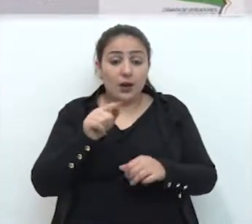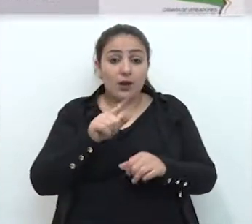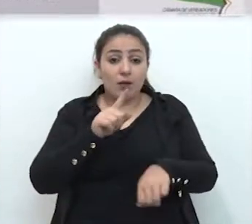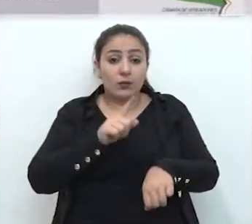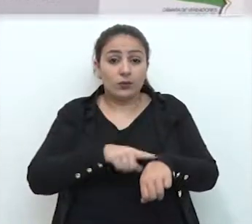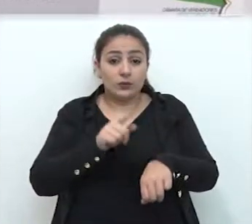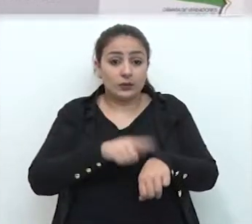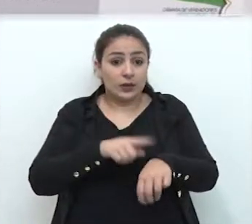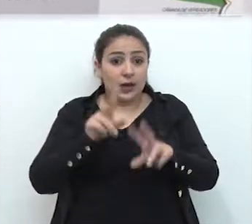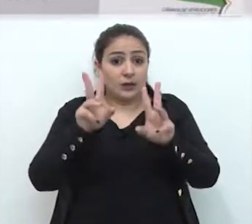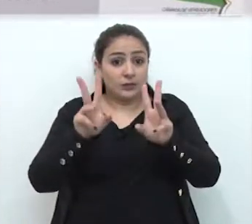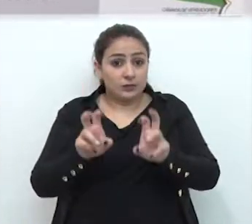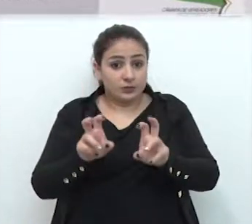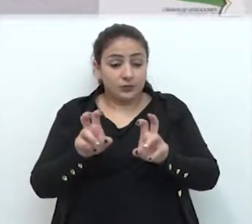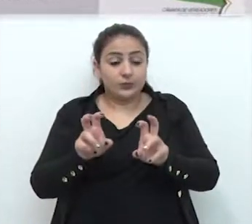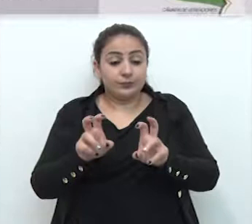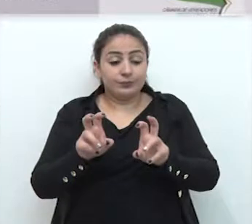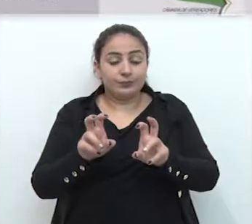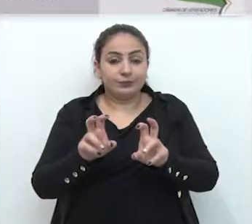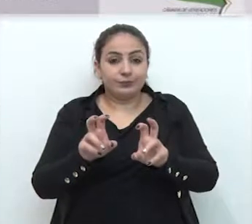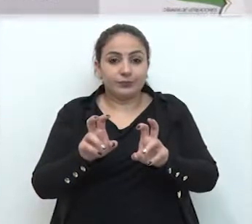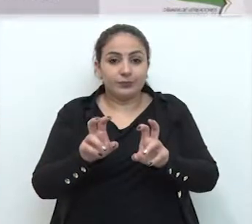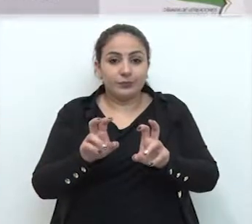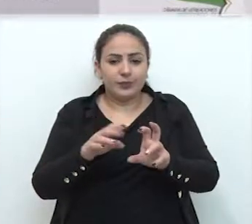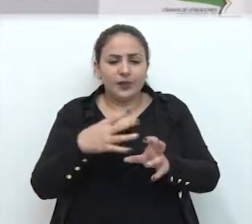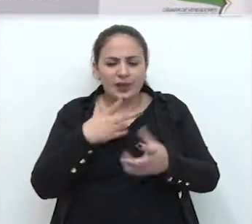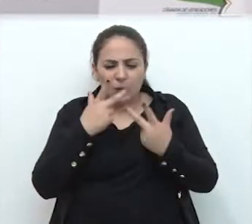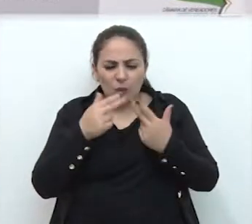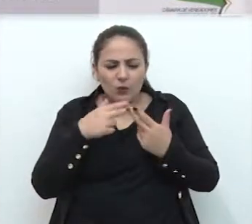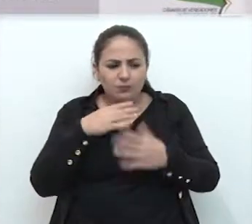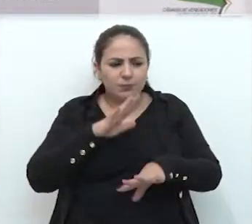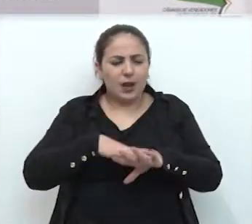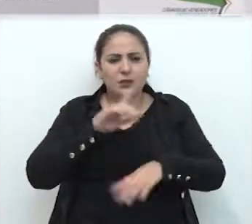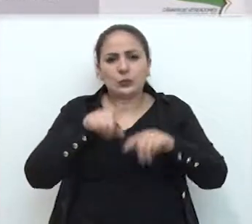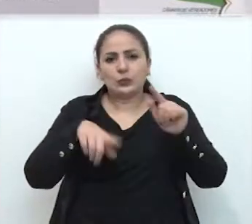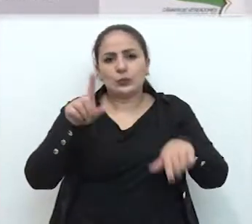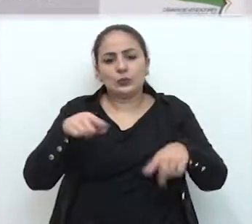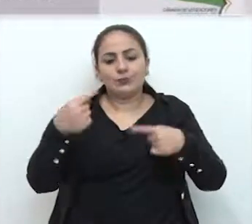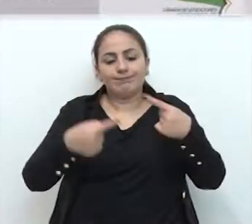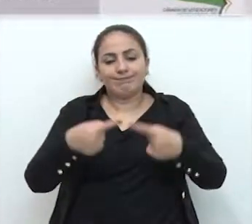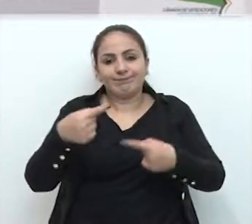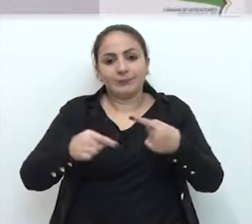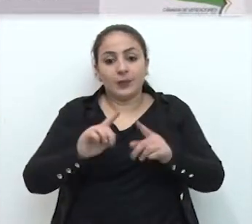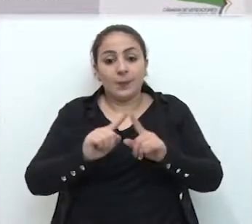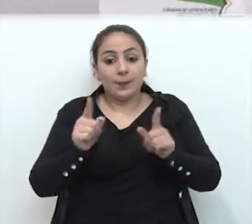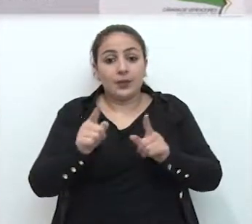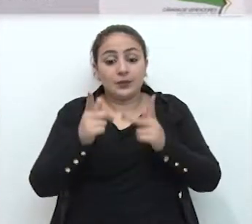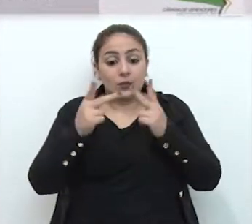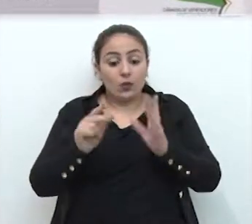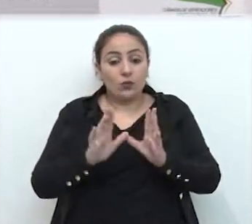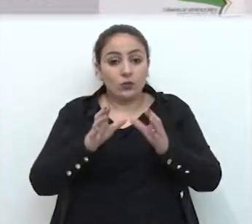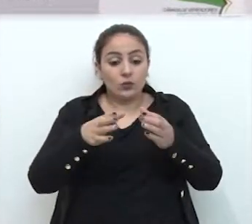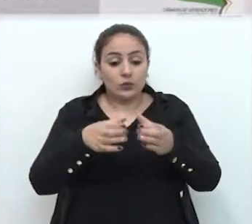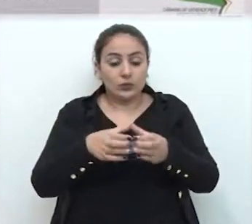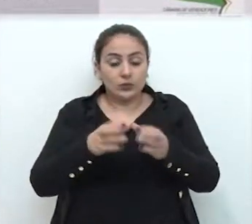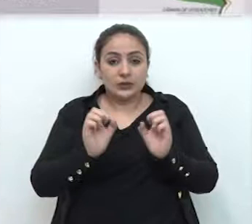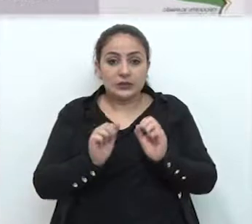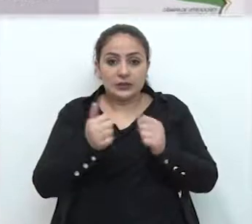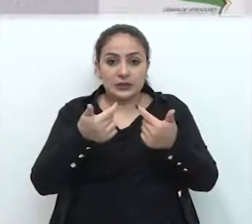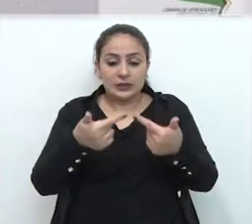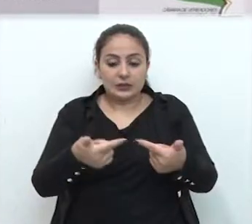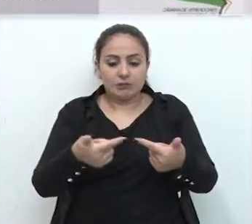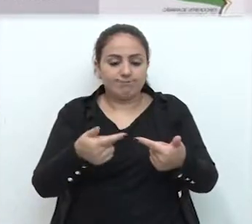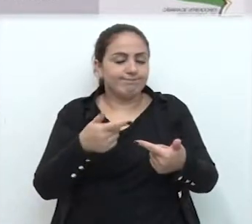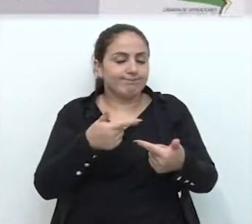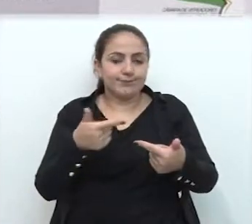um tema que causa os mais variados debates. Mas nesse conjunto de